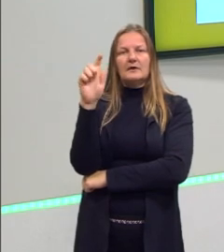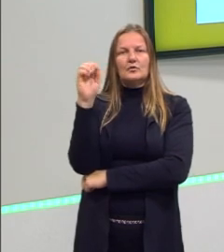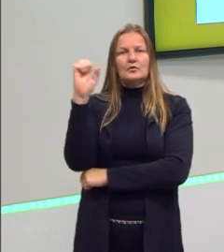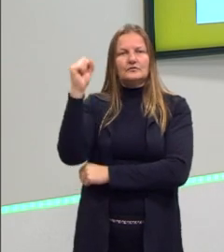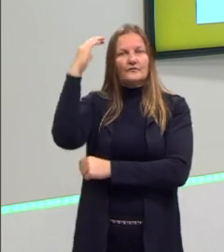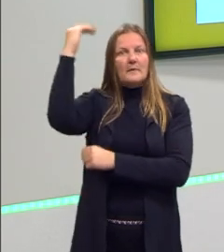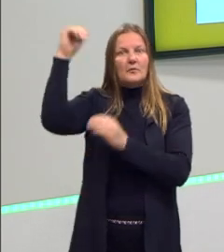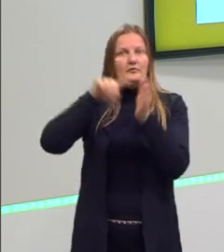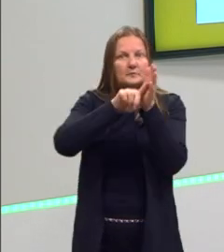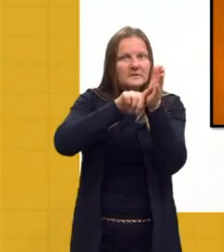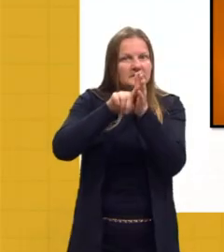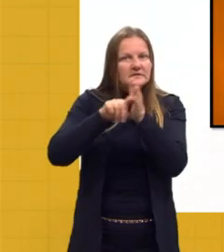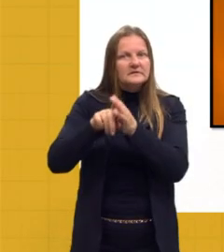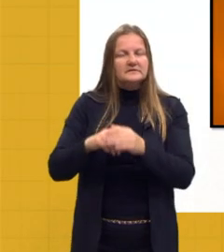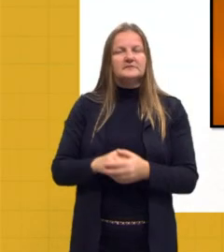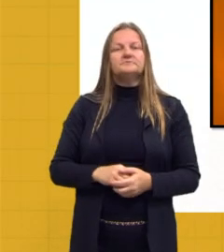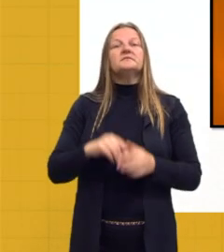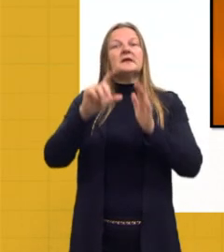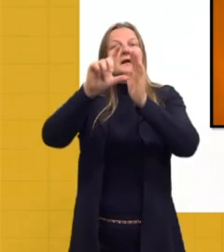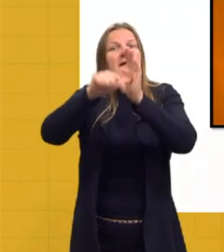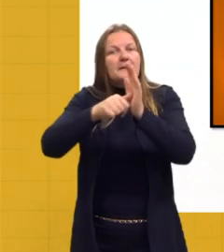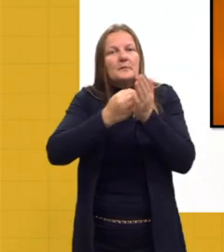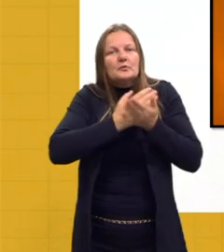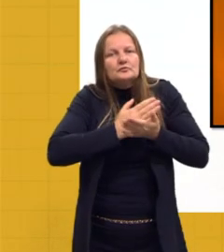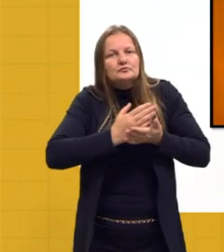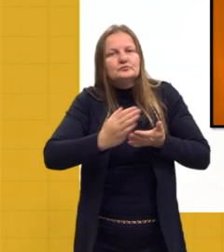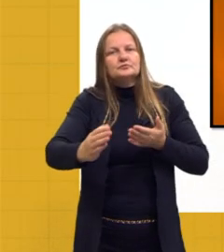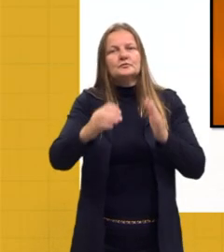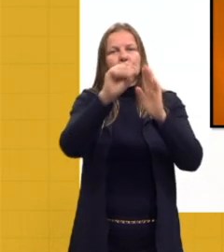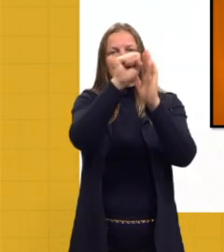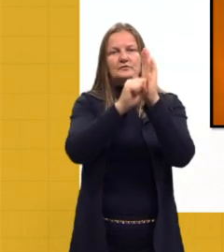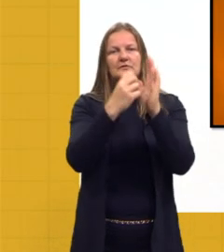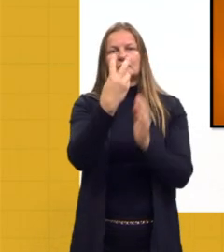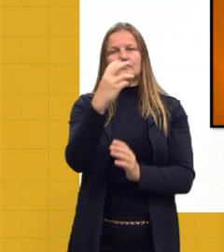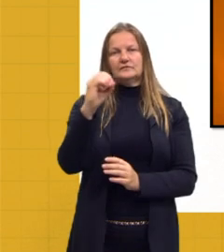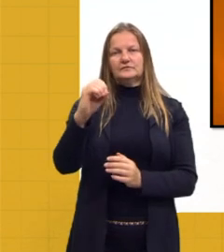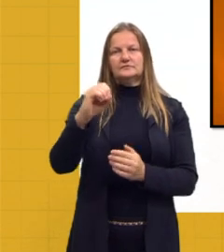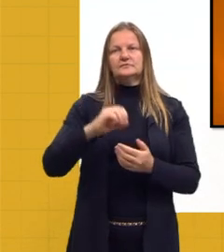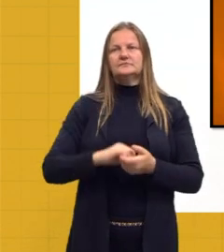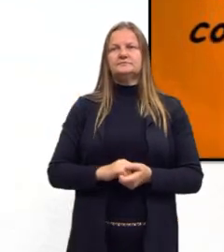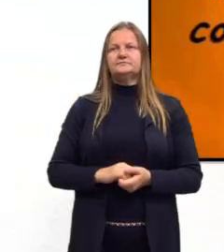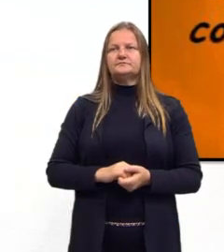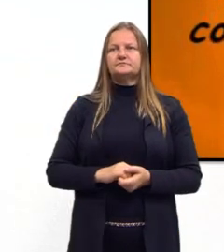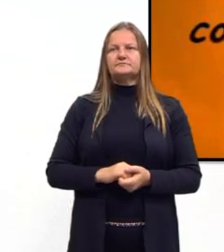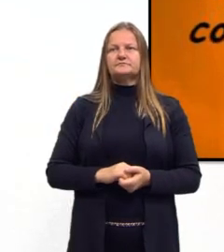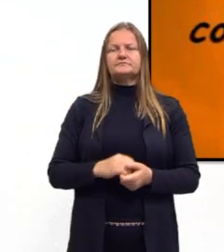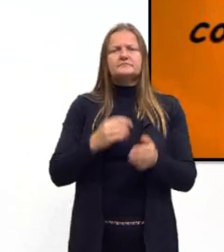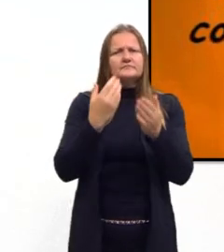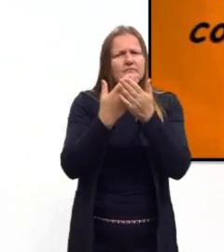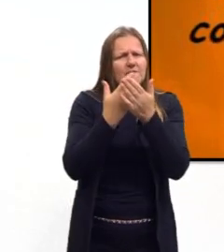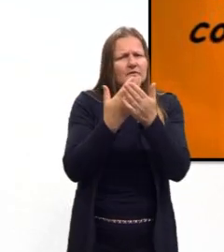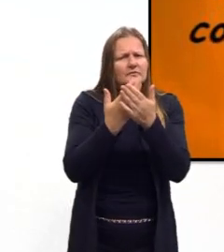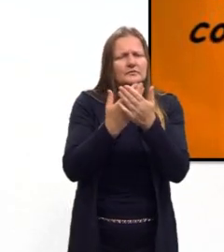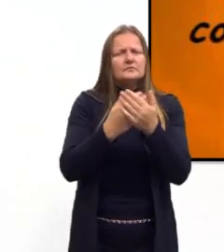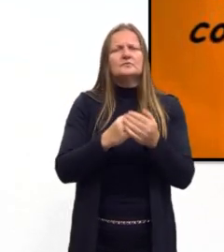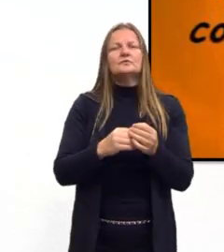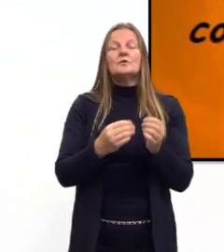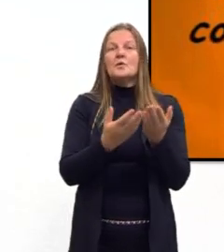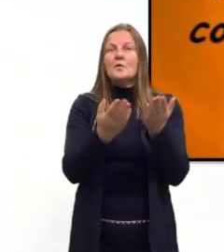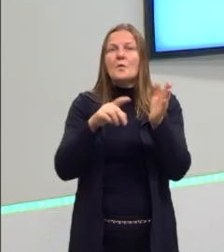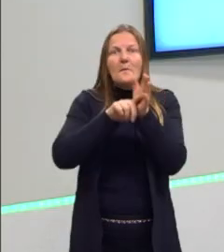Então, gente, a partir do início do século XX, os estudos bioquímicos